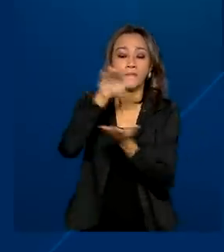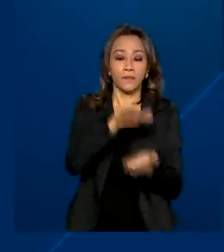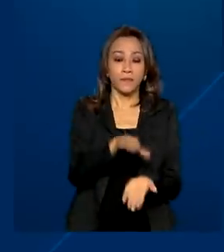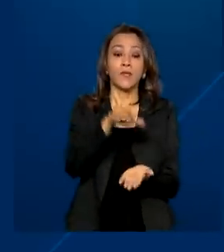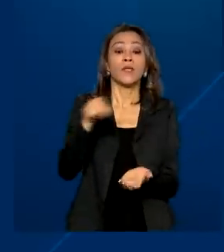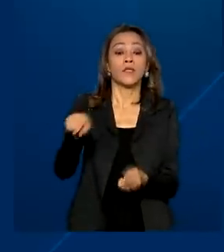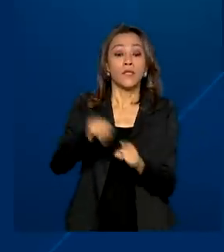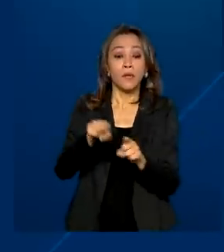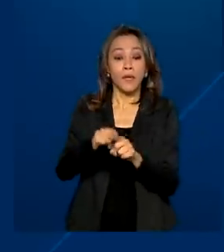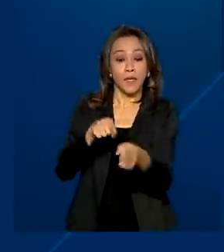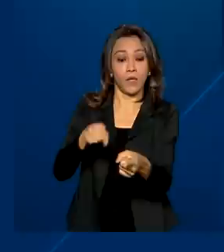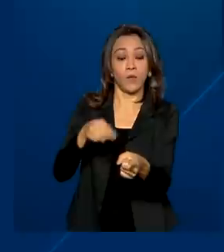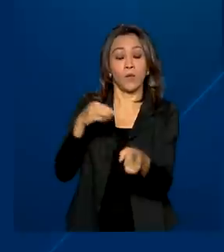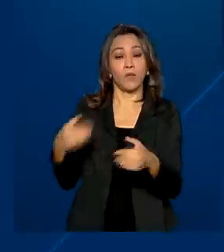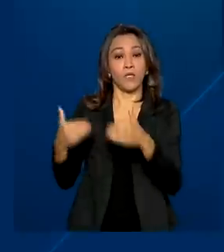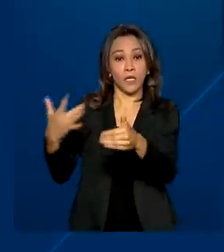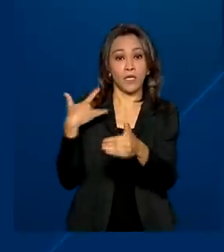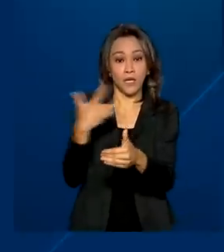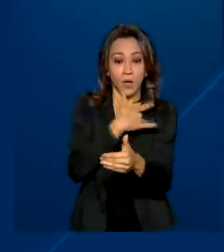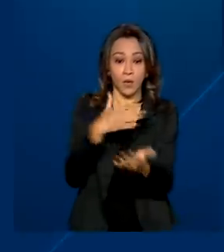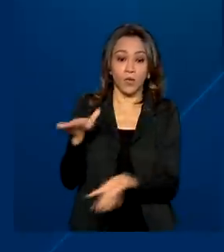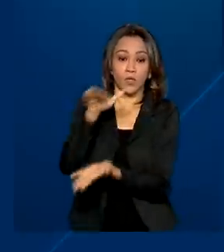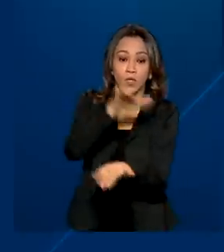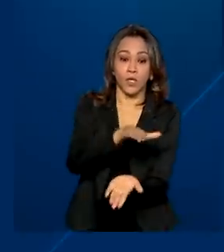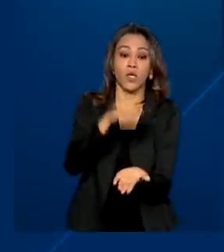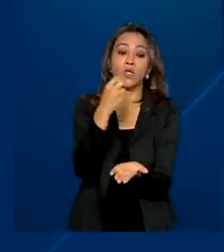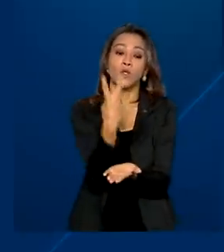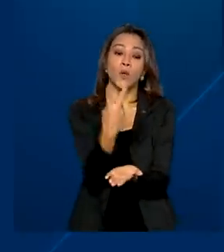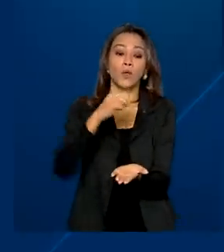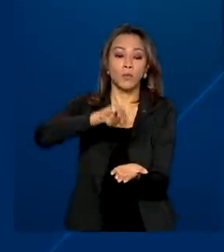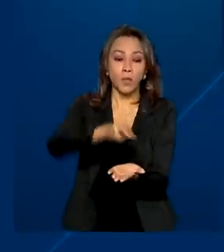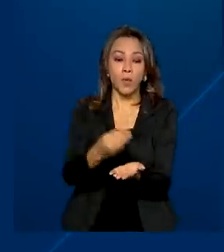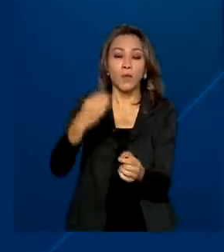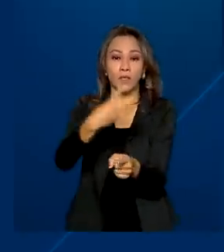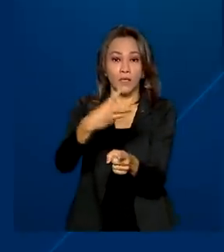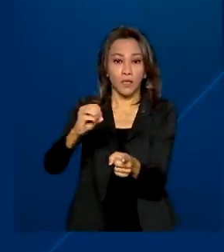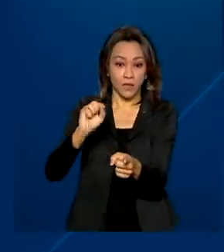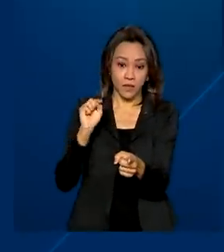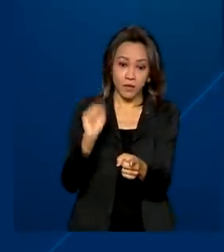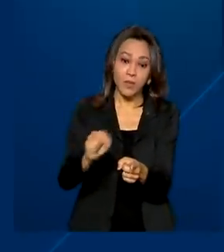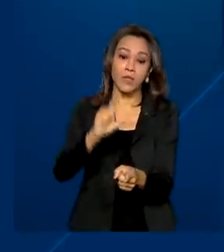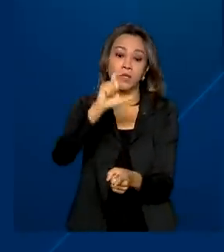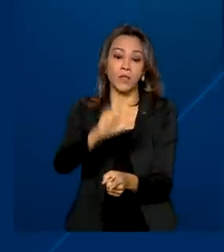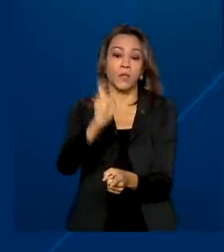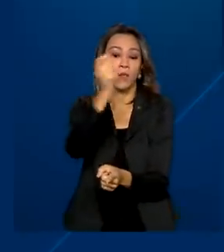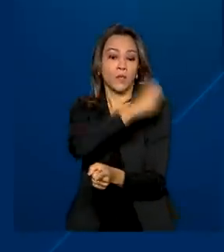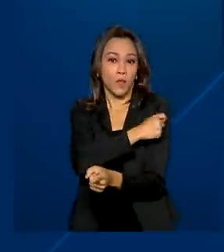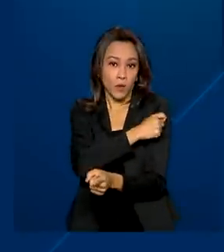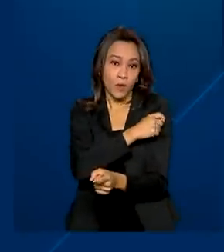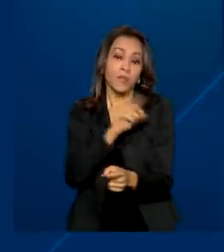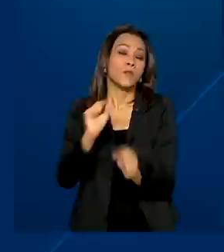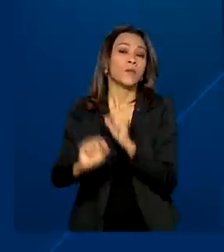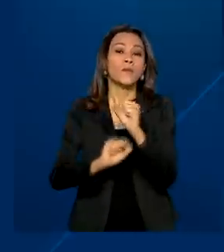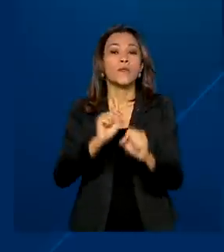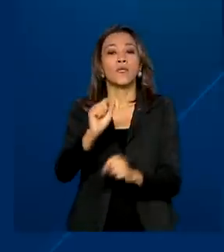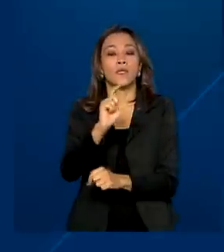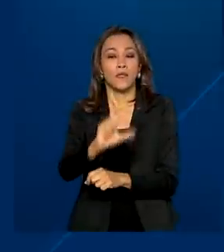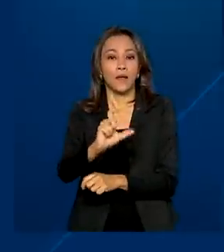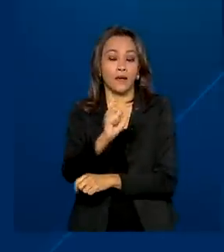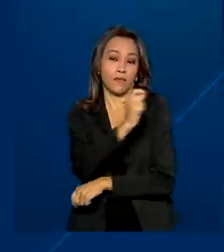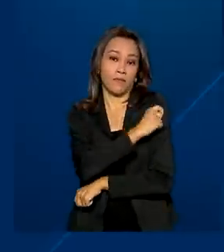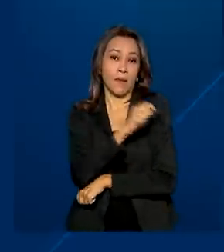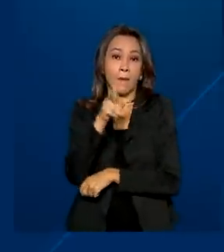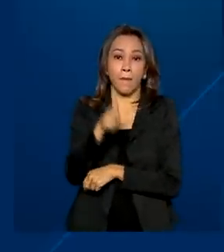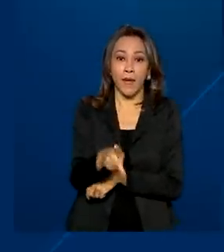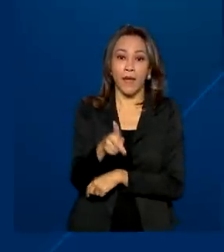Saúde também concluiu nesta quarta o envio de 2 milhões e 300 mil doses do imunizante da Pfizer. Somando tudo,